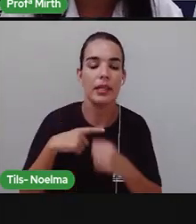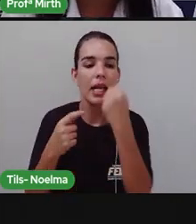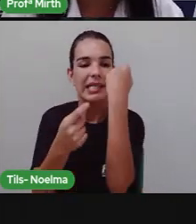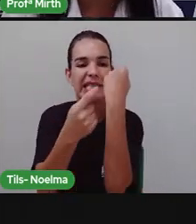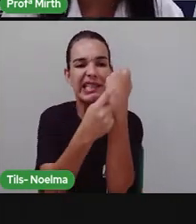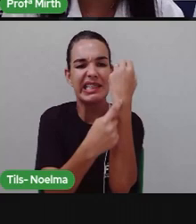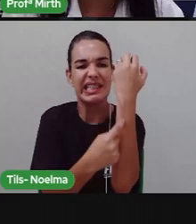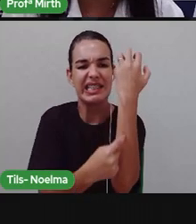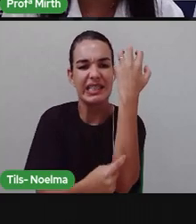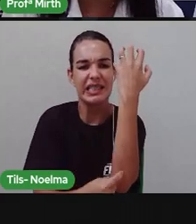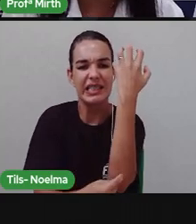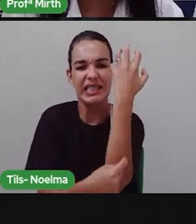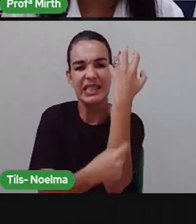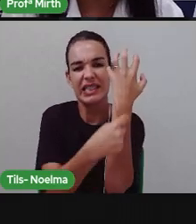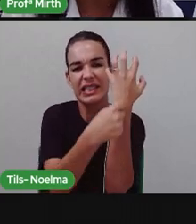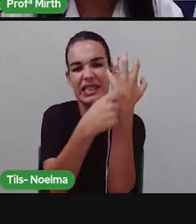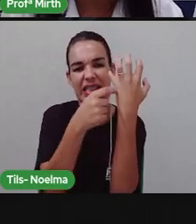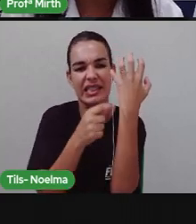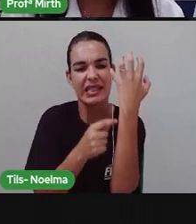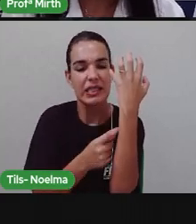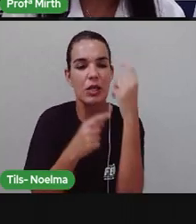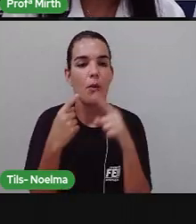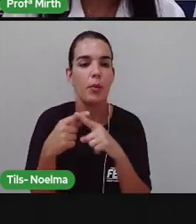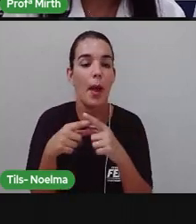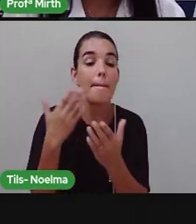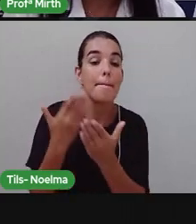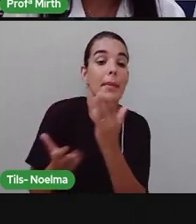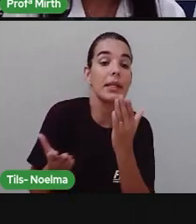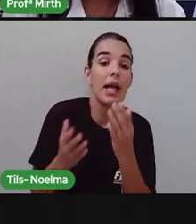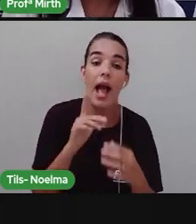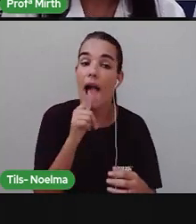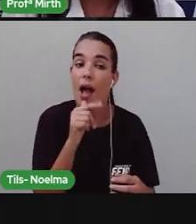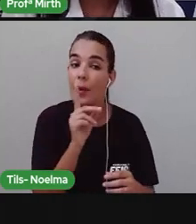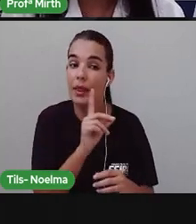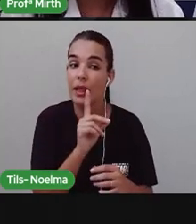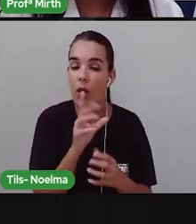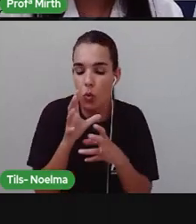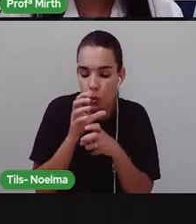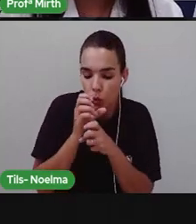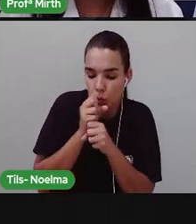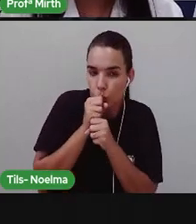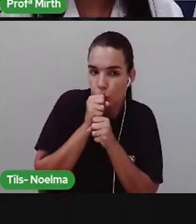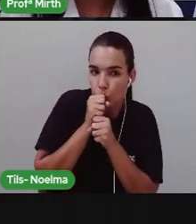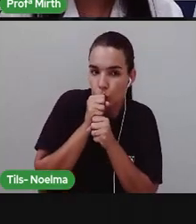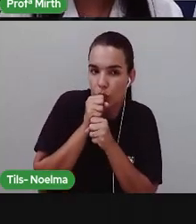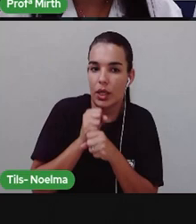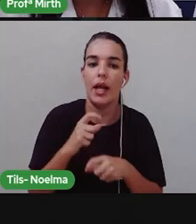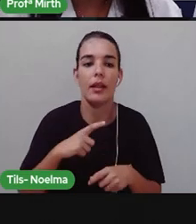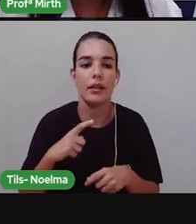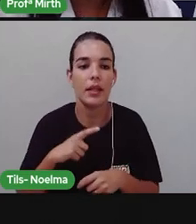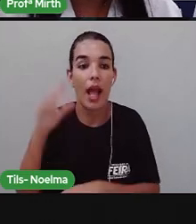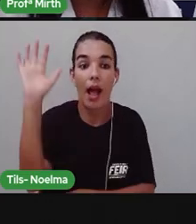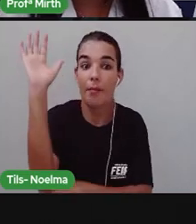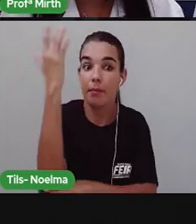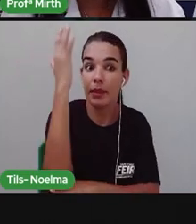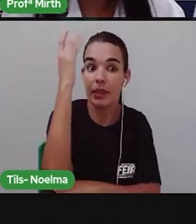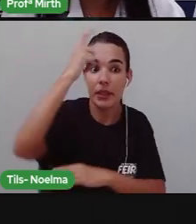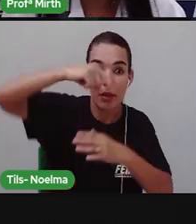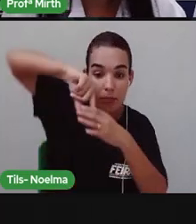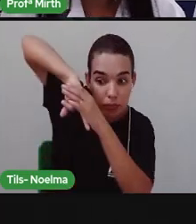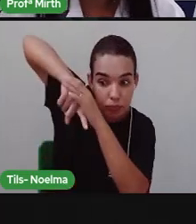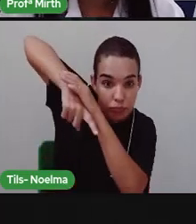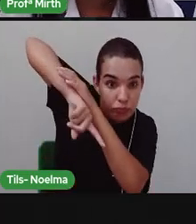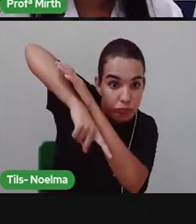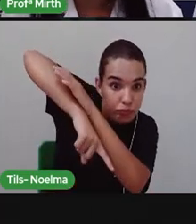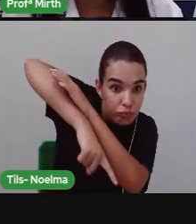espinhos Já para evitar A perda de água Nós temos aí Plantas que Durante esse período De estiagem, né? Onde